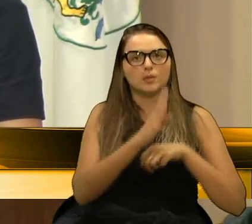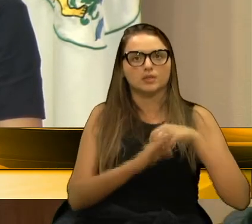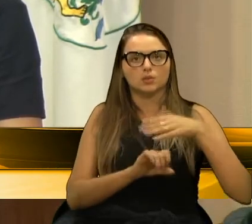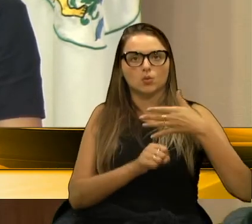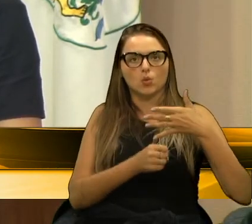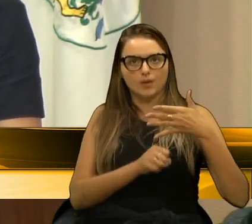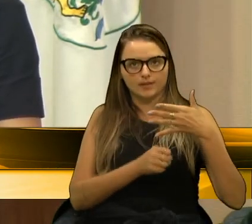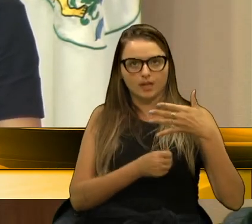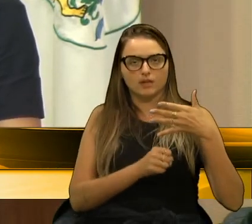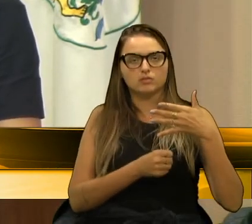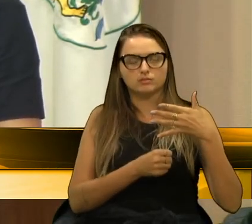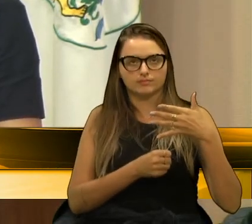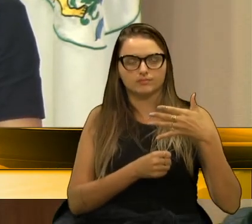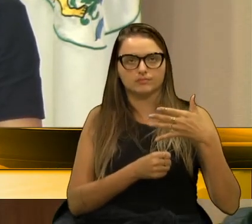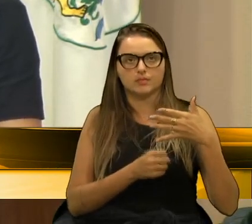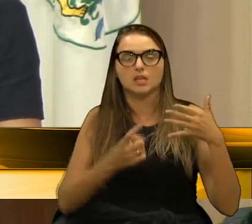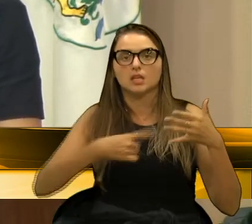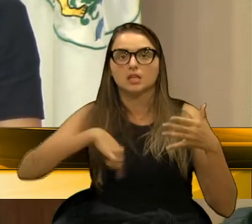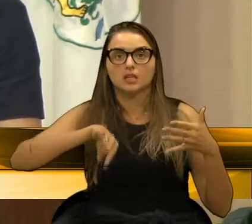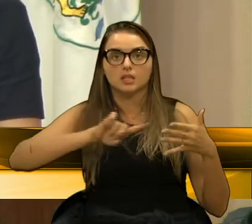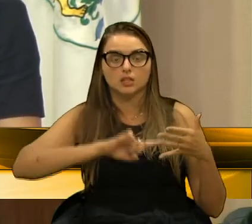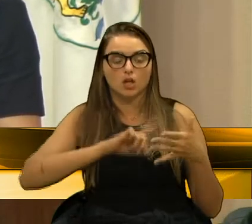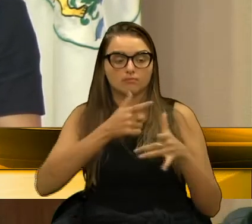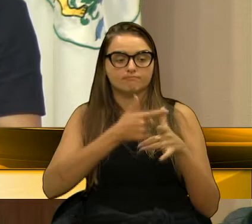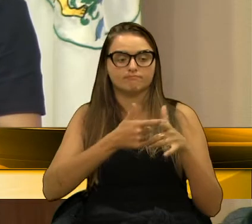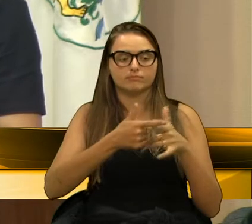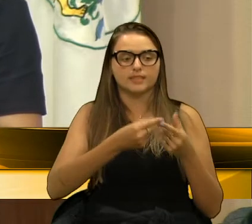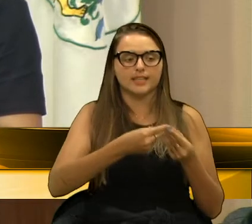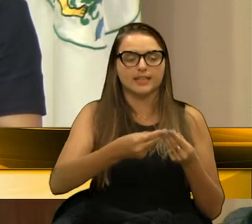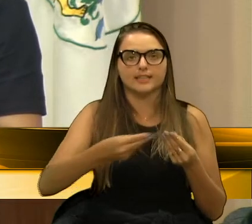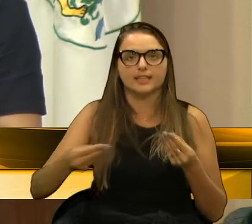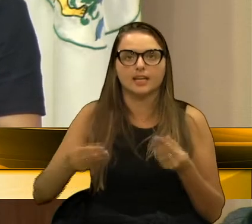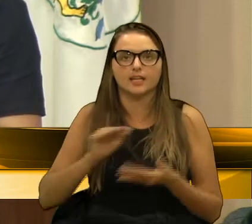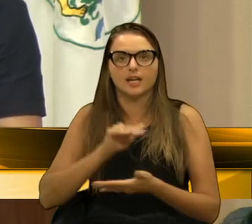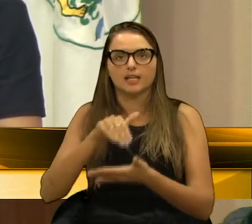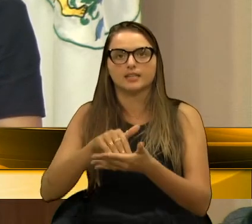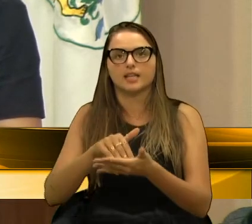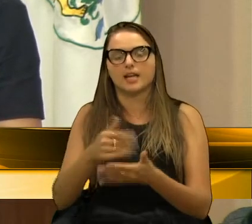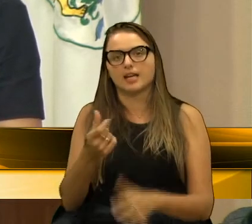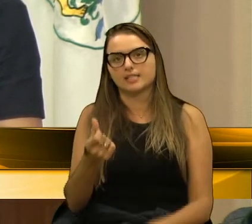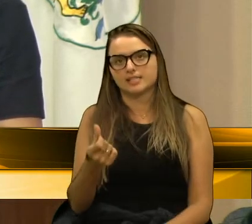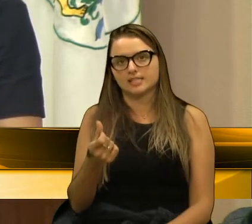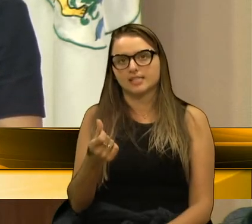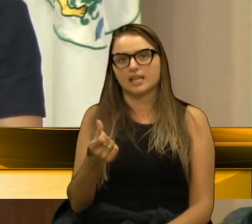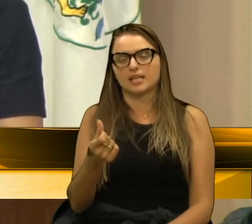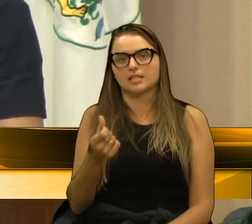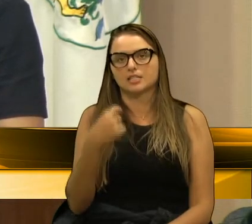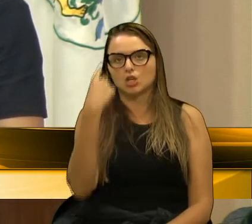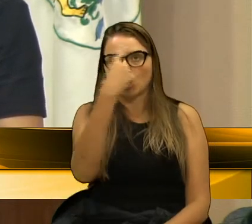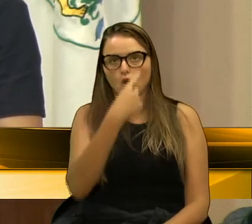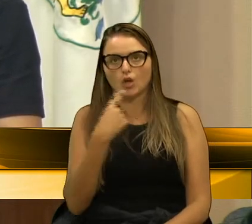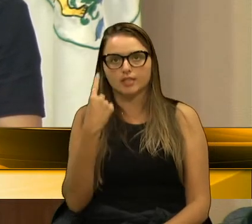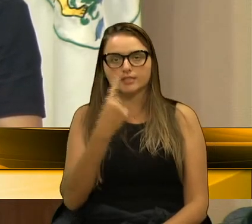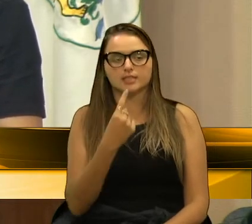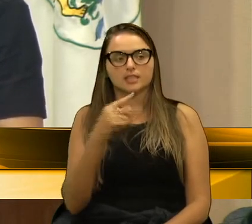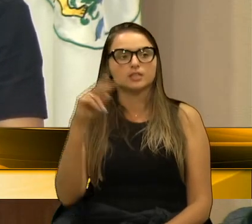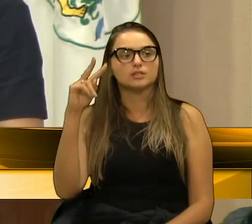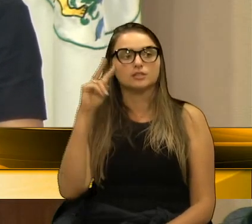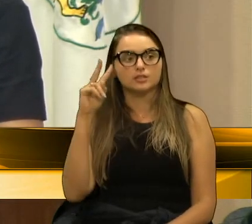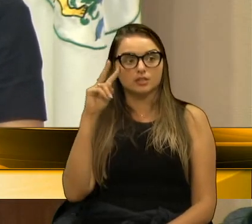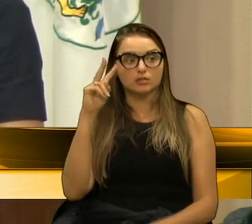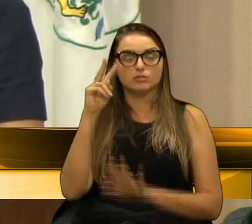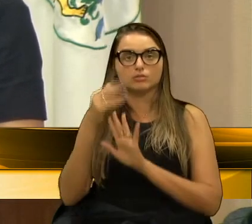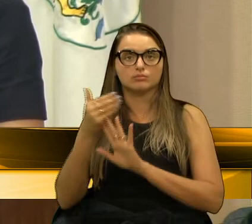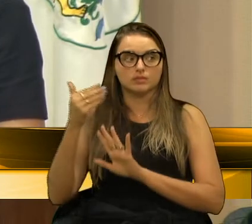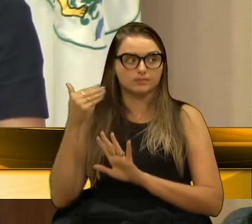absolutos, de doses distribuídas. Até as 18 horas desta segunda-feira, 1º de fevereiro, o Brasil já